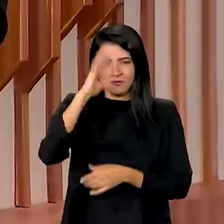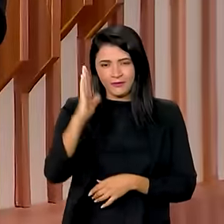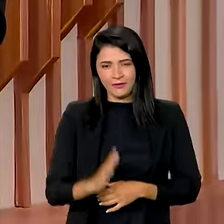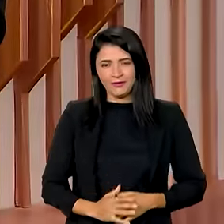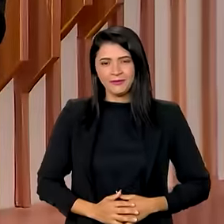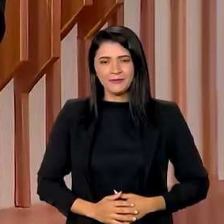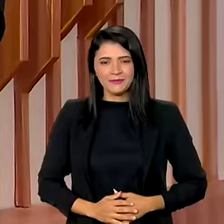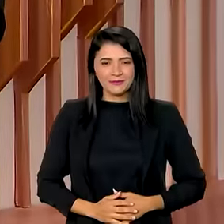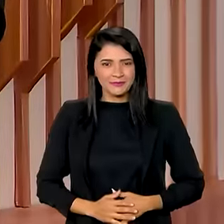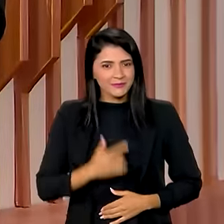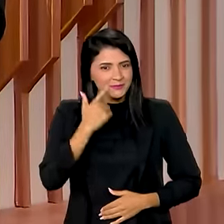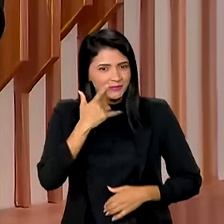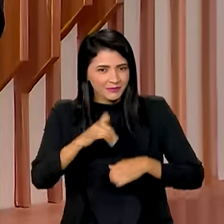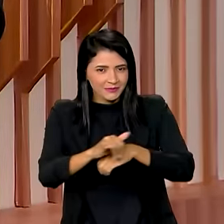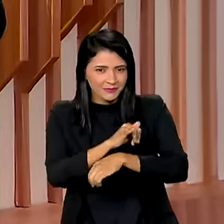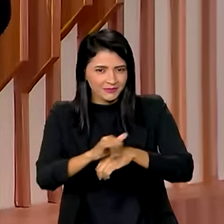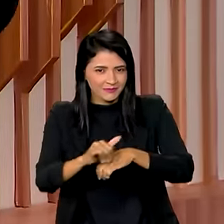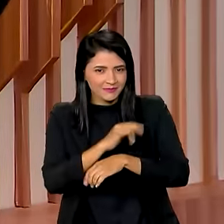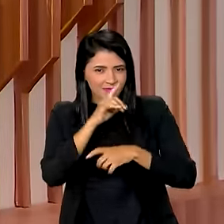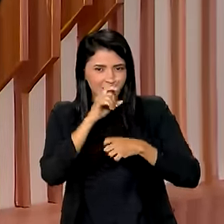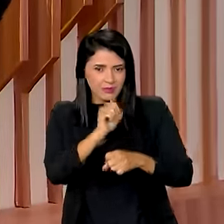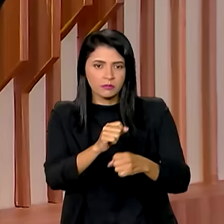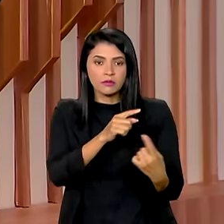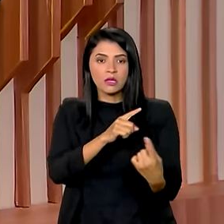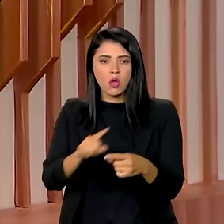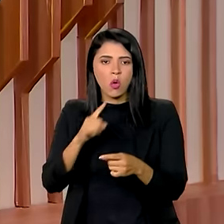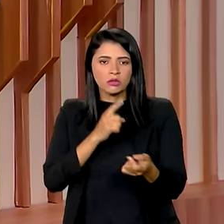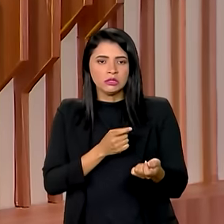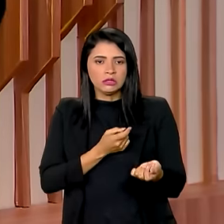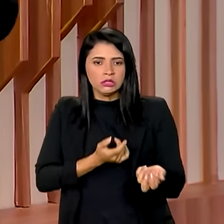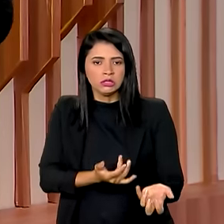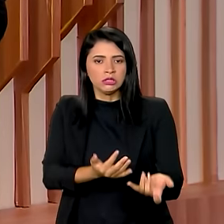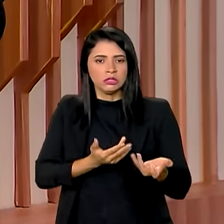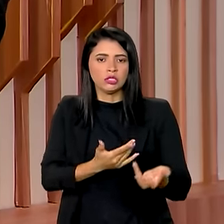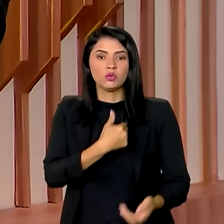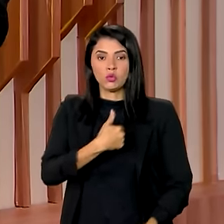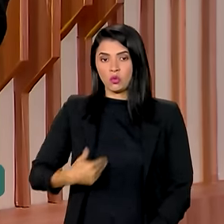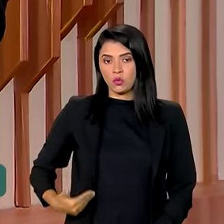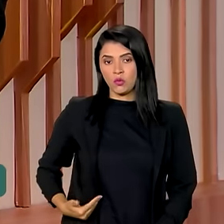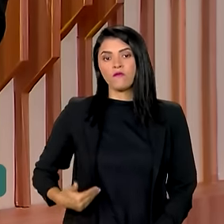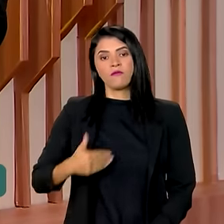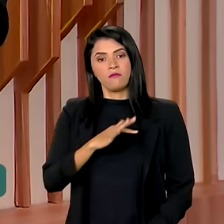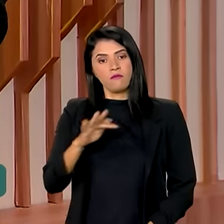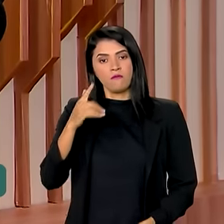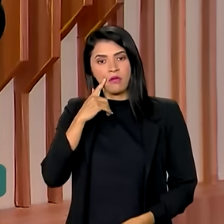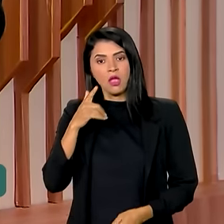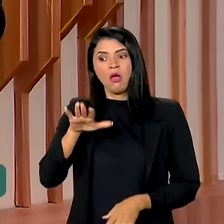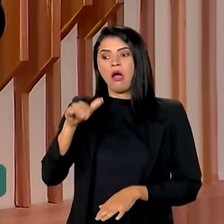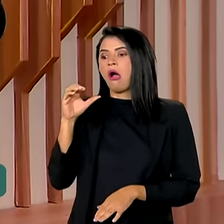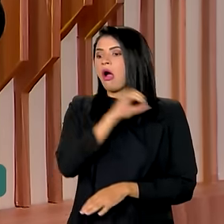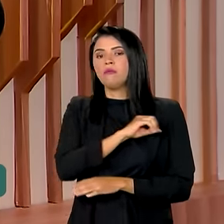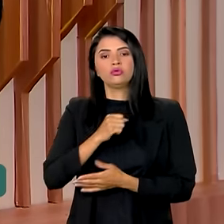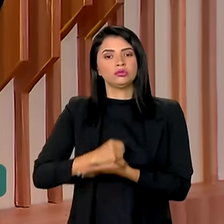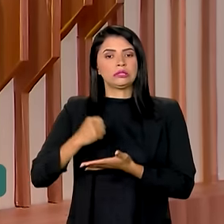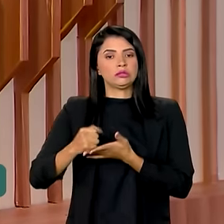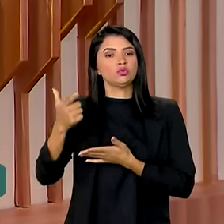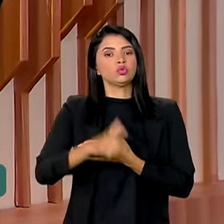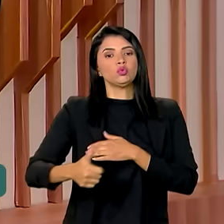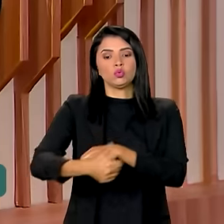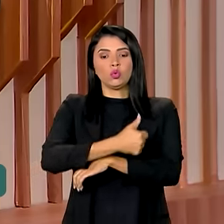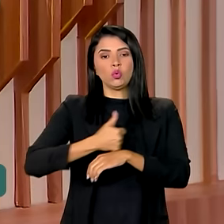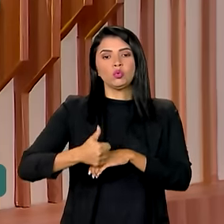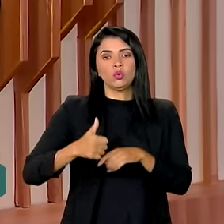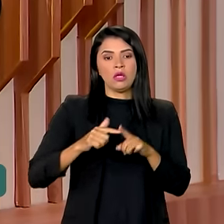E olha como medida de reforço para combater incêndios, o governo federal agilizou a recontratação de profissionais e